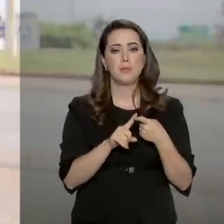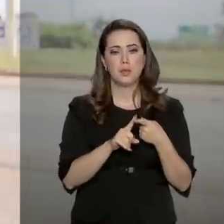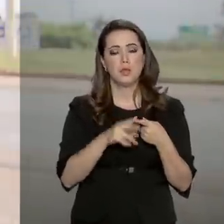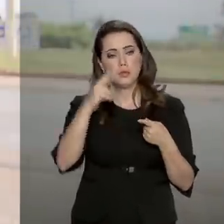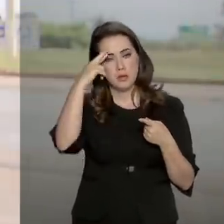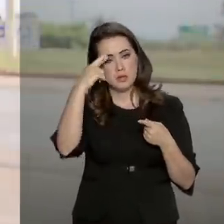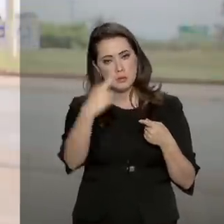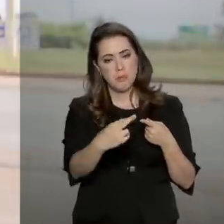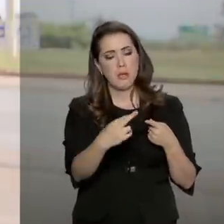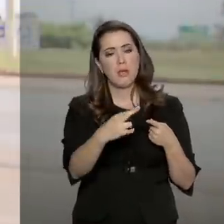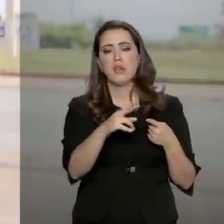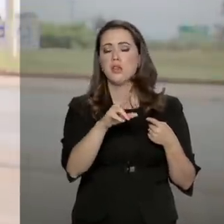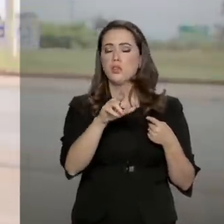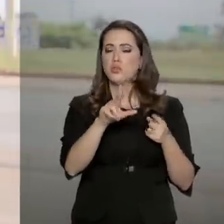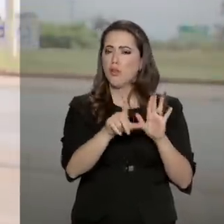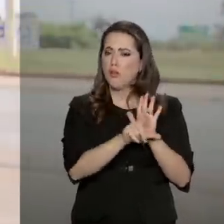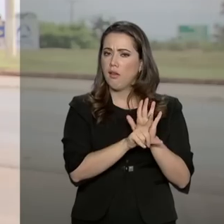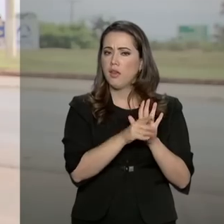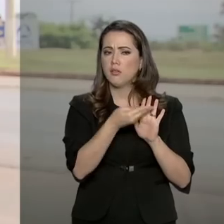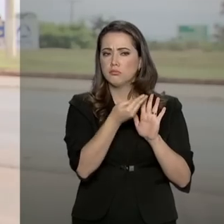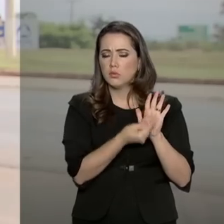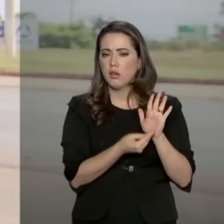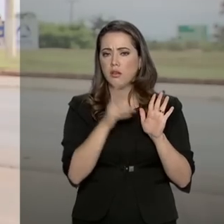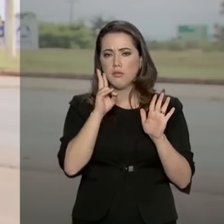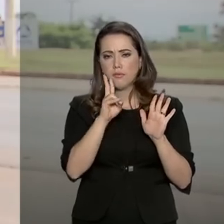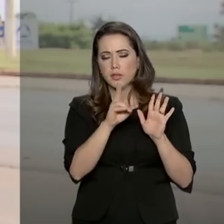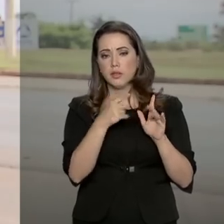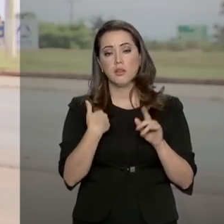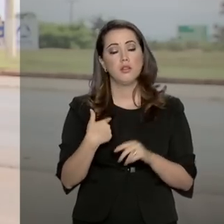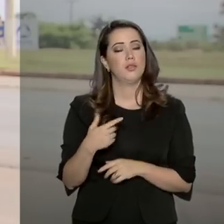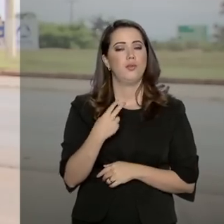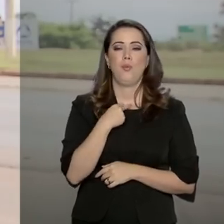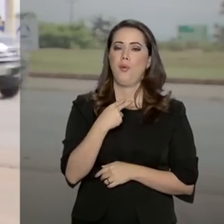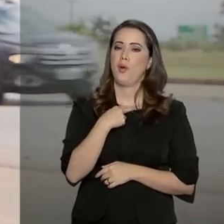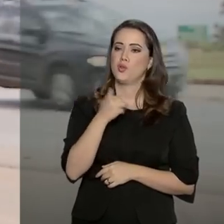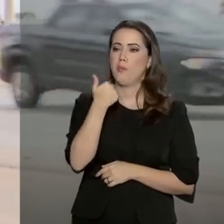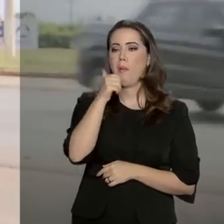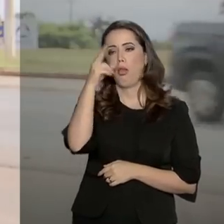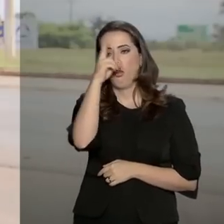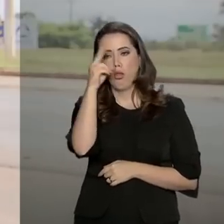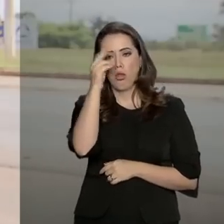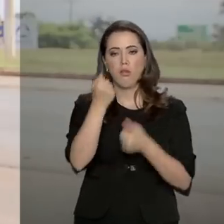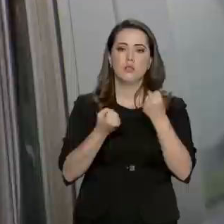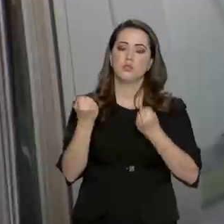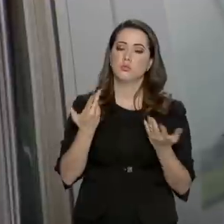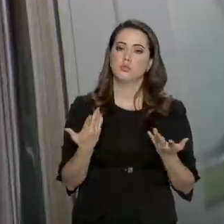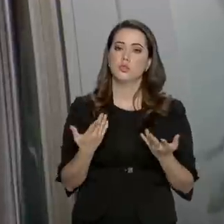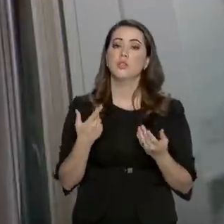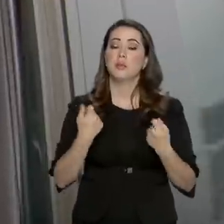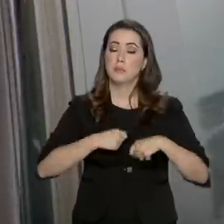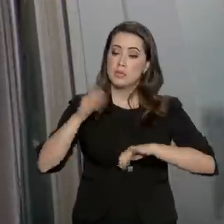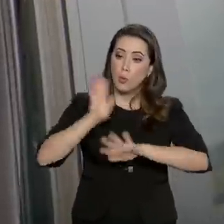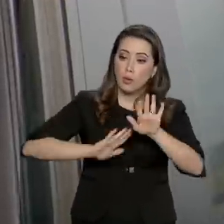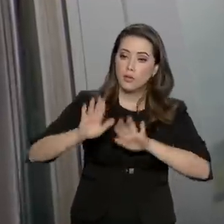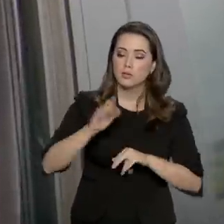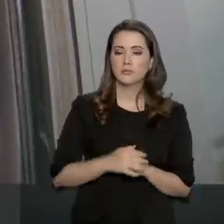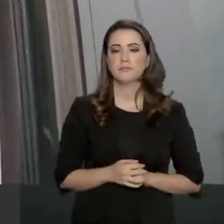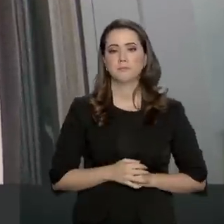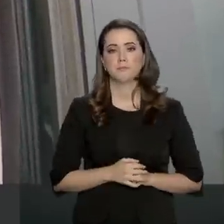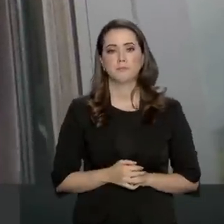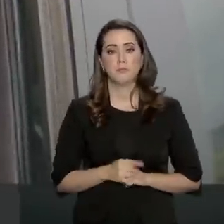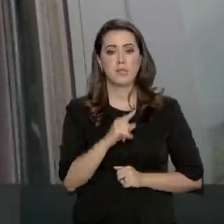sinalização, também não dirigir embriagado e dirigir com prudência. Tudo que é feito para